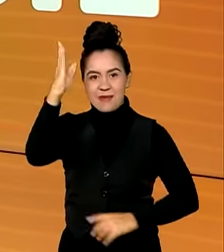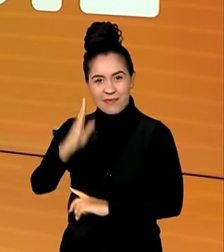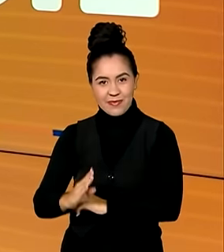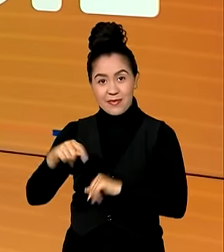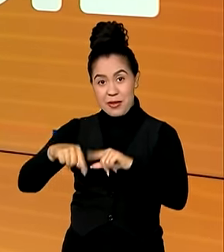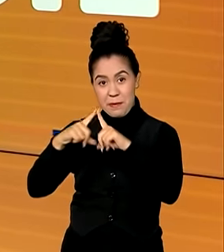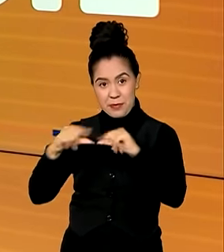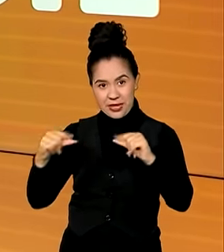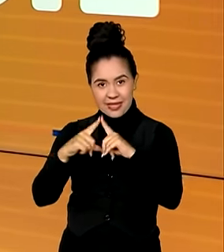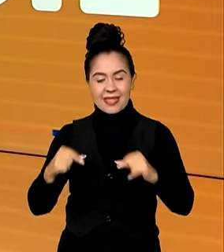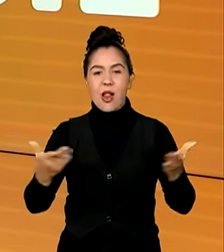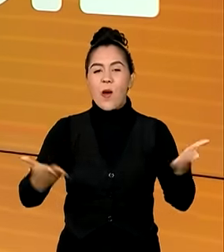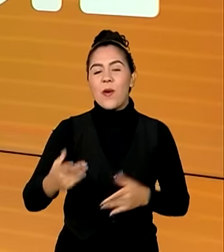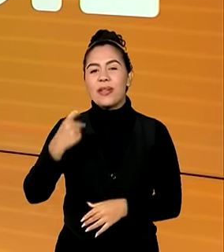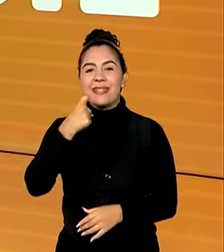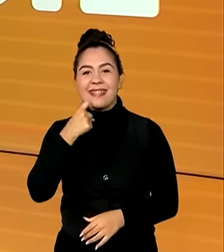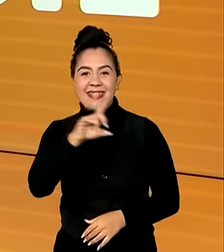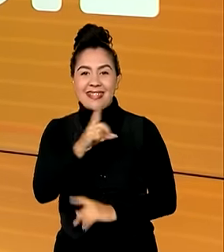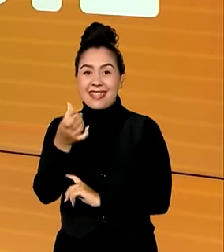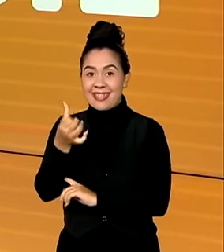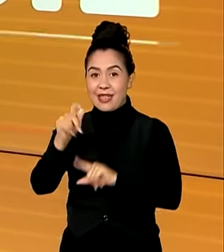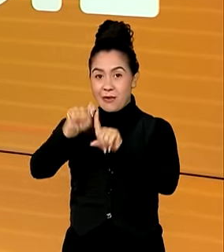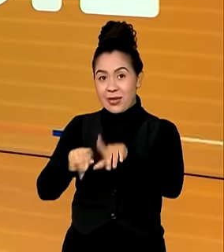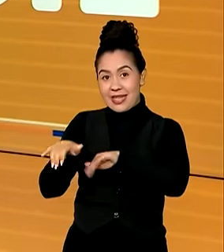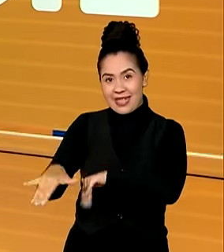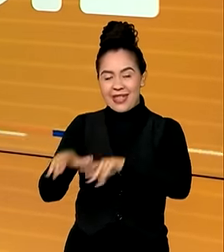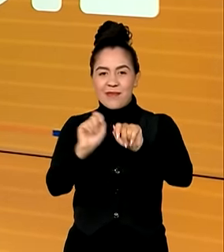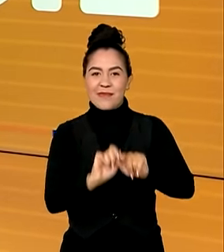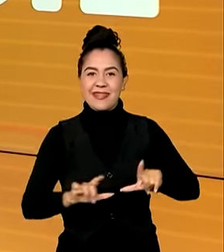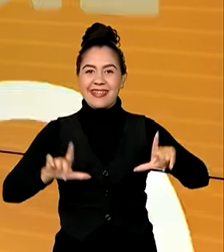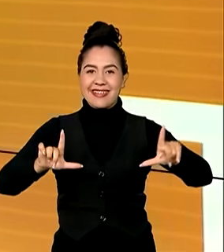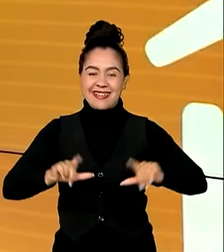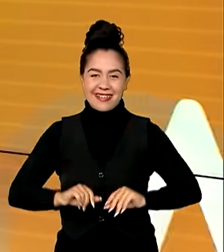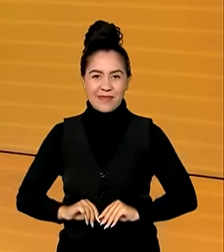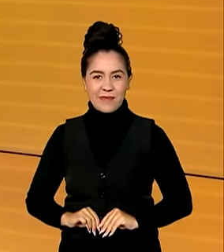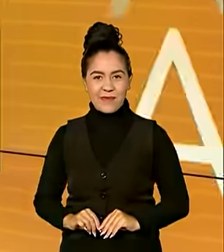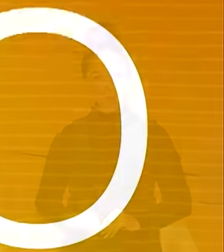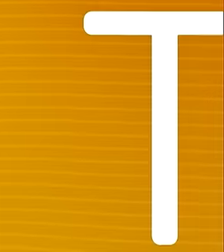Hoje é sexta-feira, 6 de setembro. O Brasil em Dia começa agora.